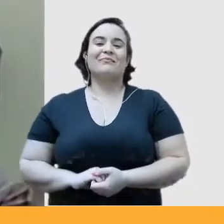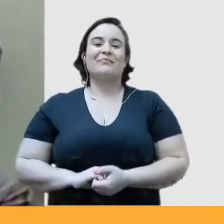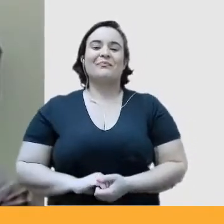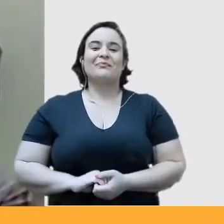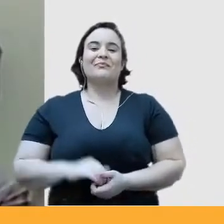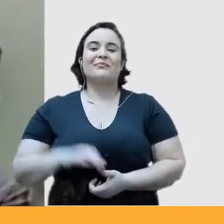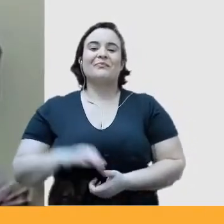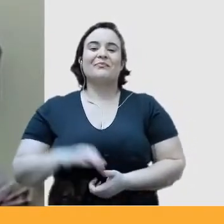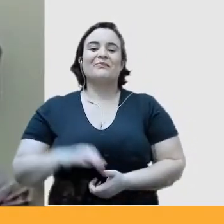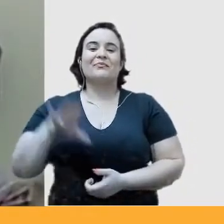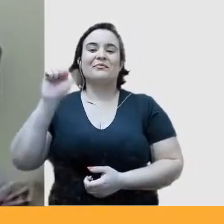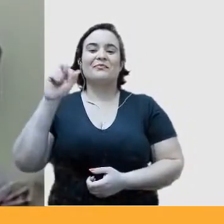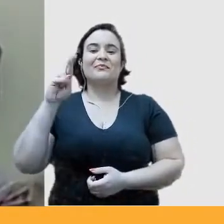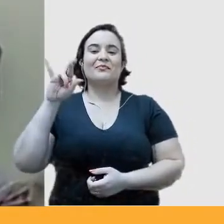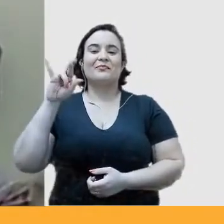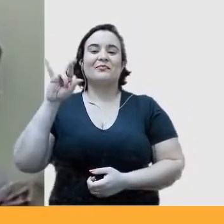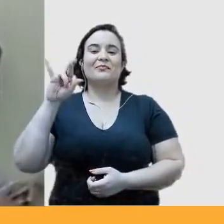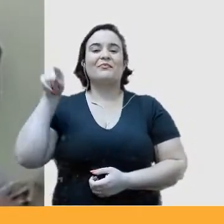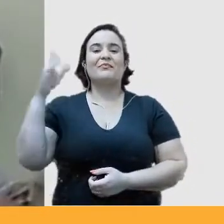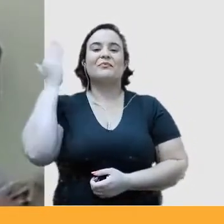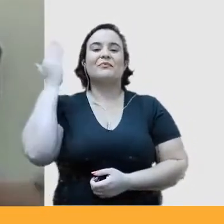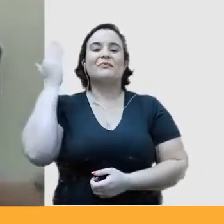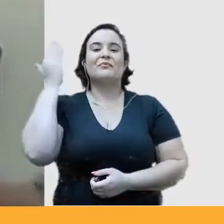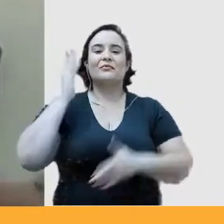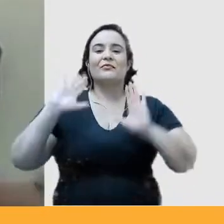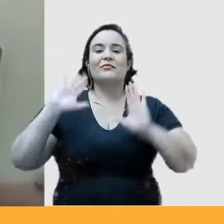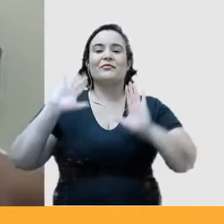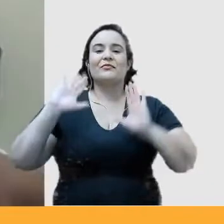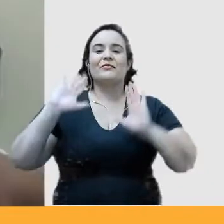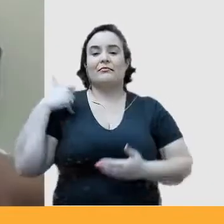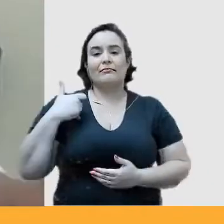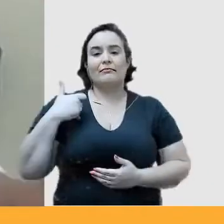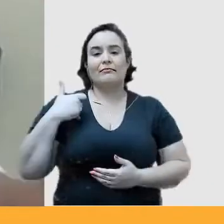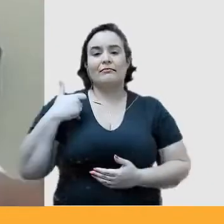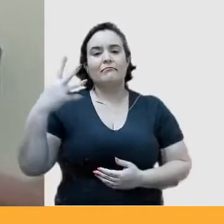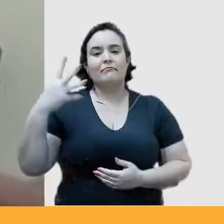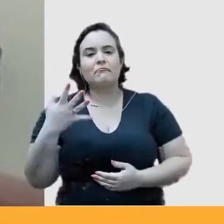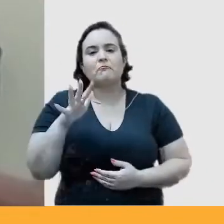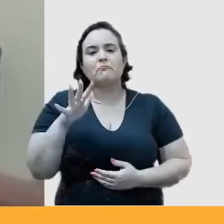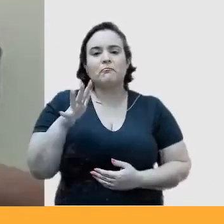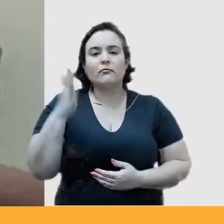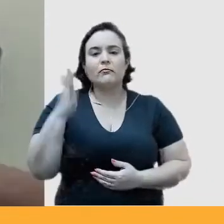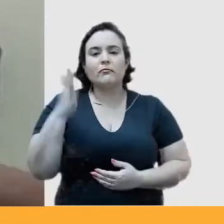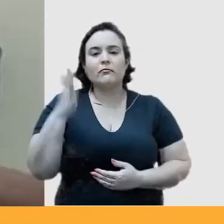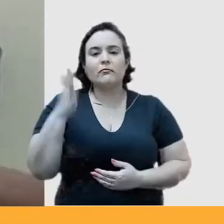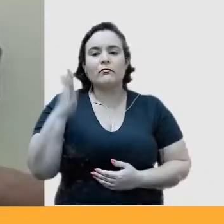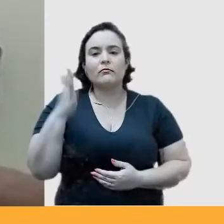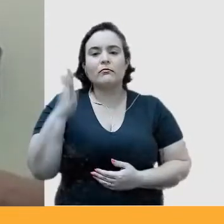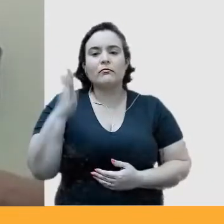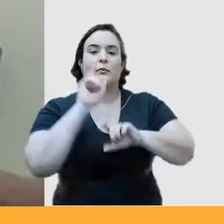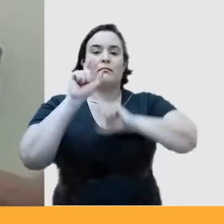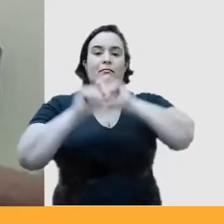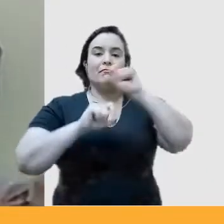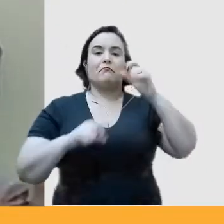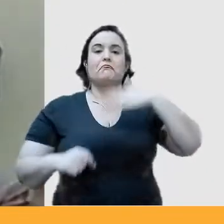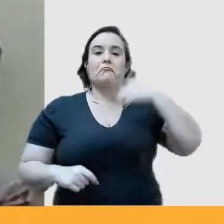já lá com meus 14 anos, talvez, ele percebeu a minha capacidade